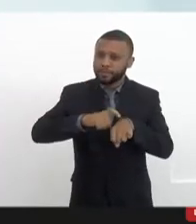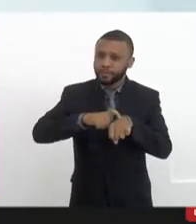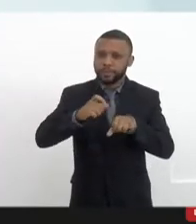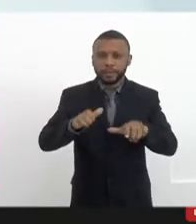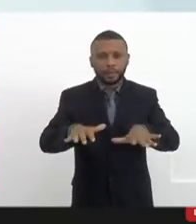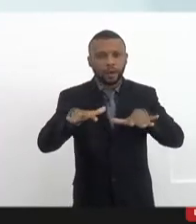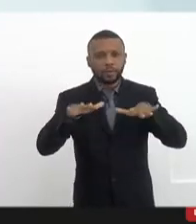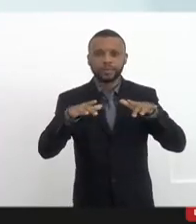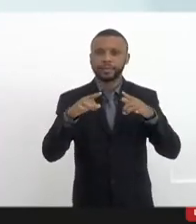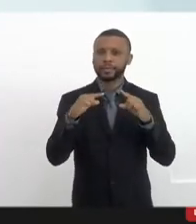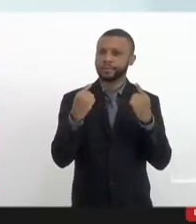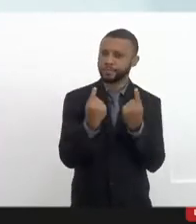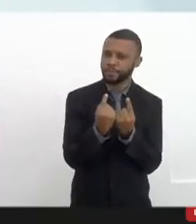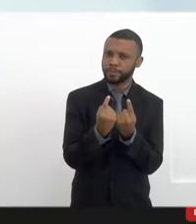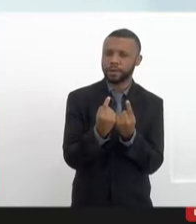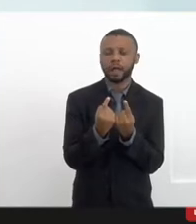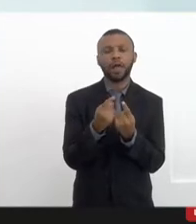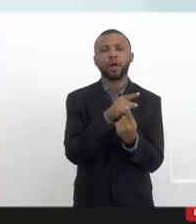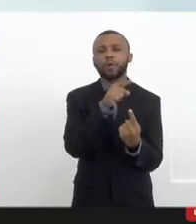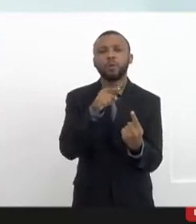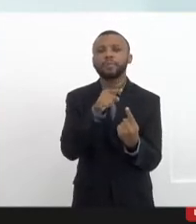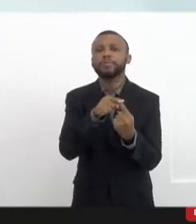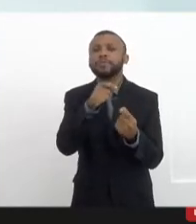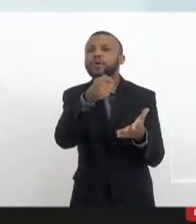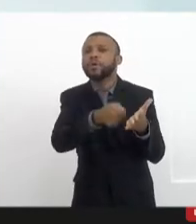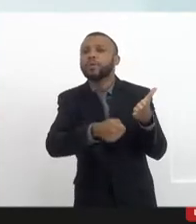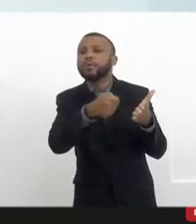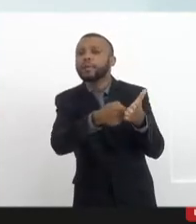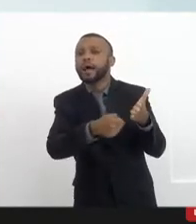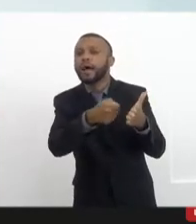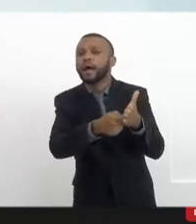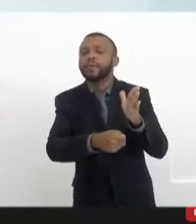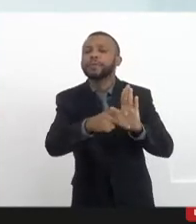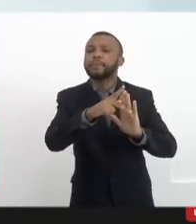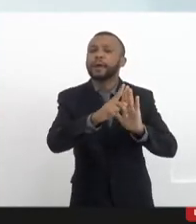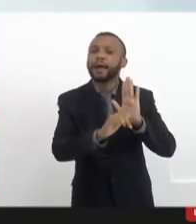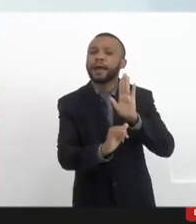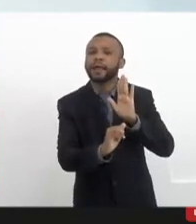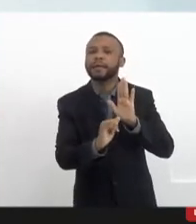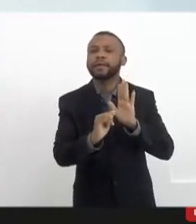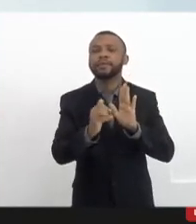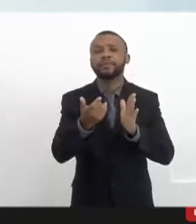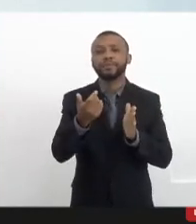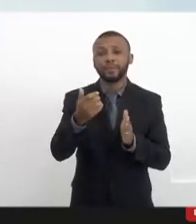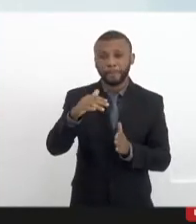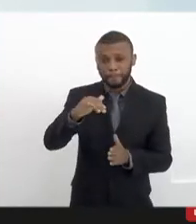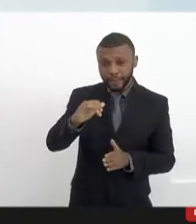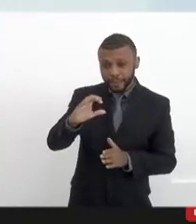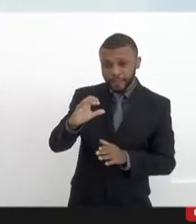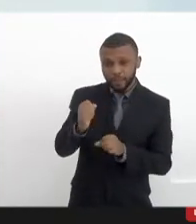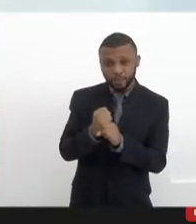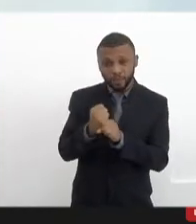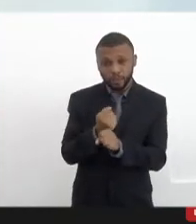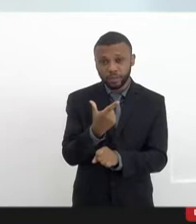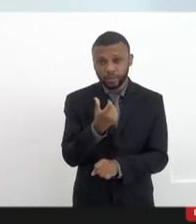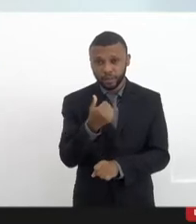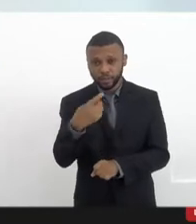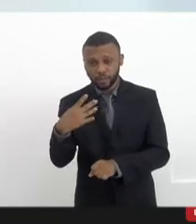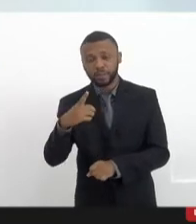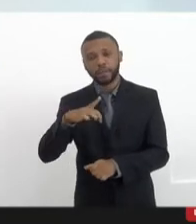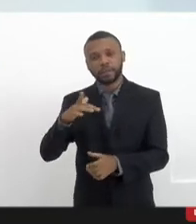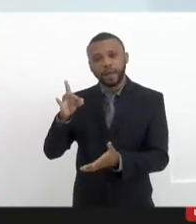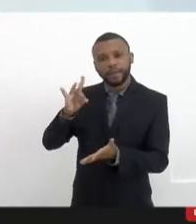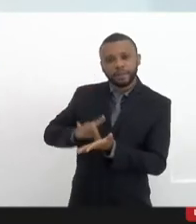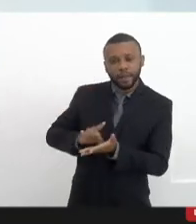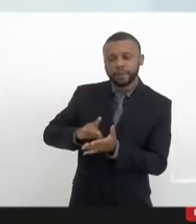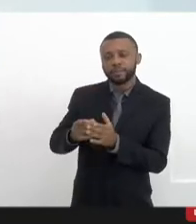é exatamente lutar para que esse PL do MINK de 2014 seja efetivamente implementado